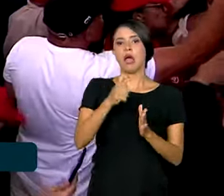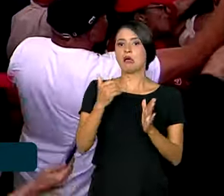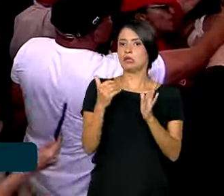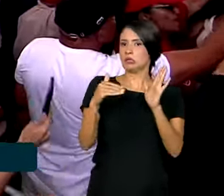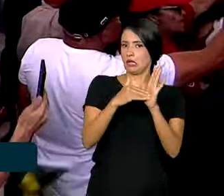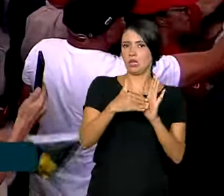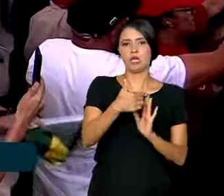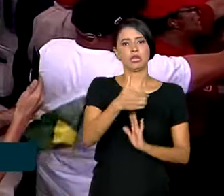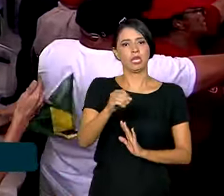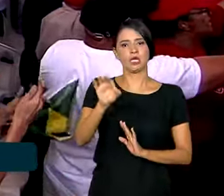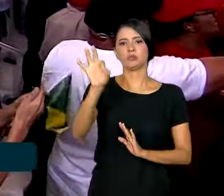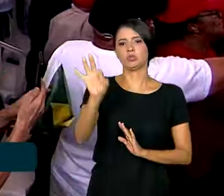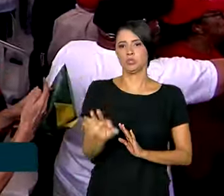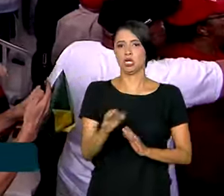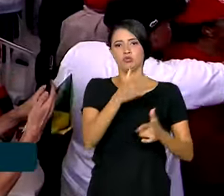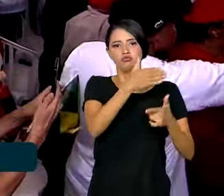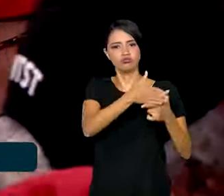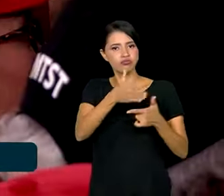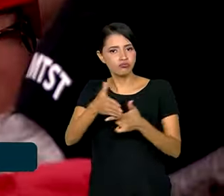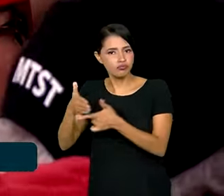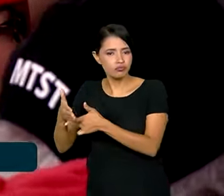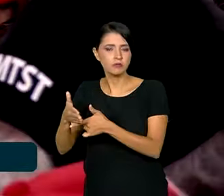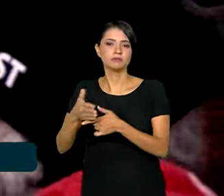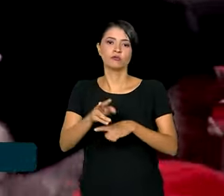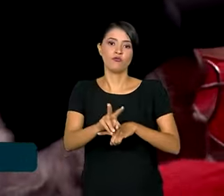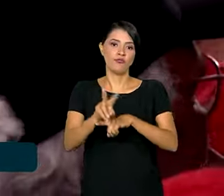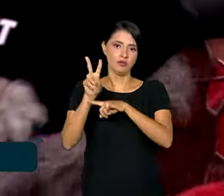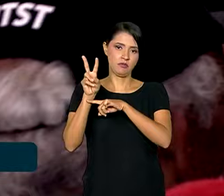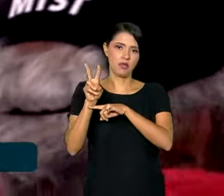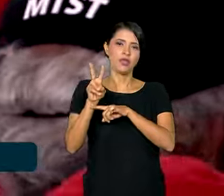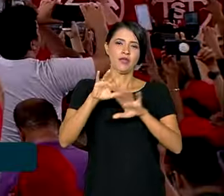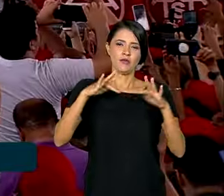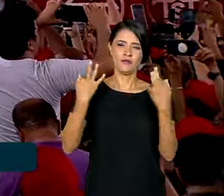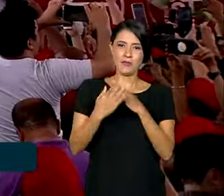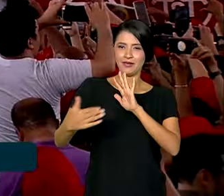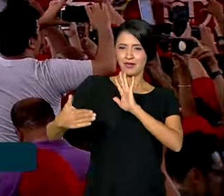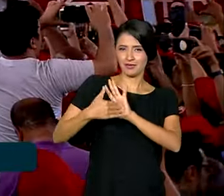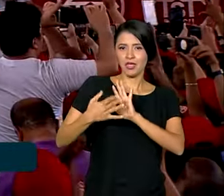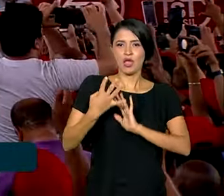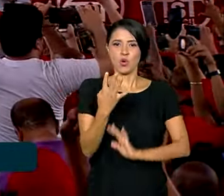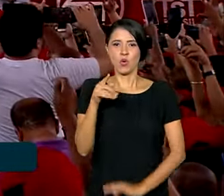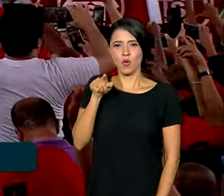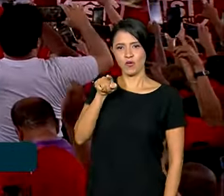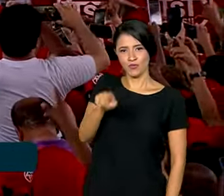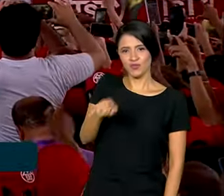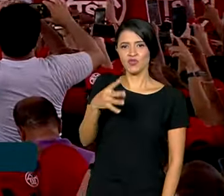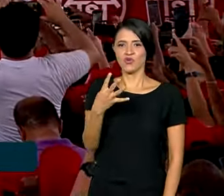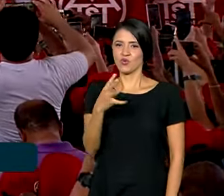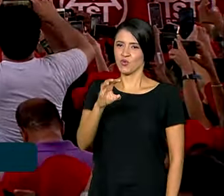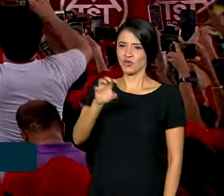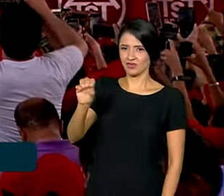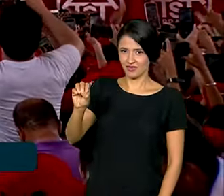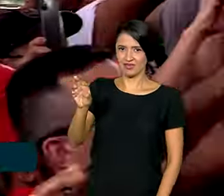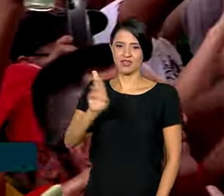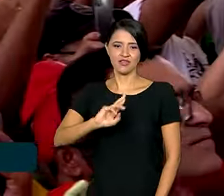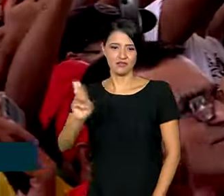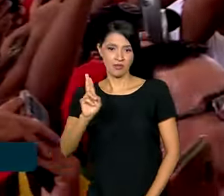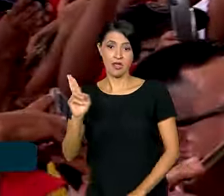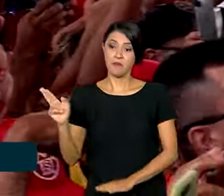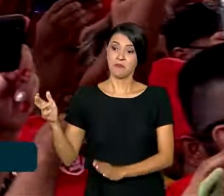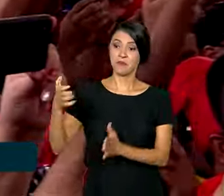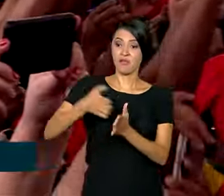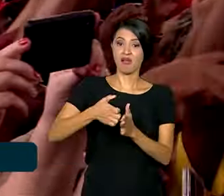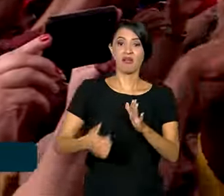desse valor nas parcelas do financiamento. E famílias com renda de até R$ 4.400, que vão